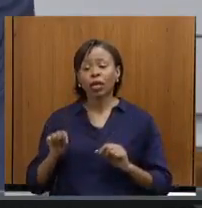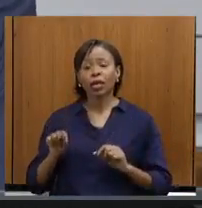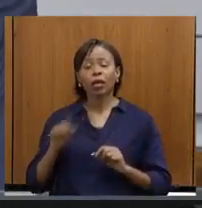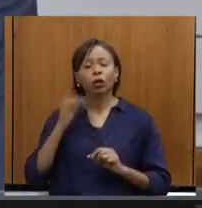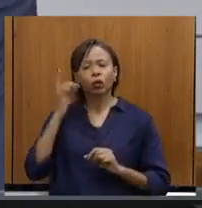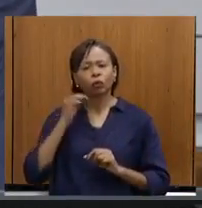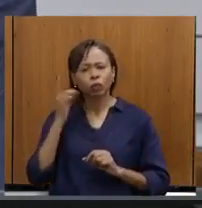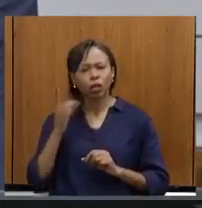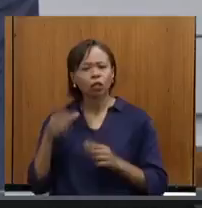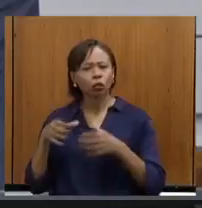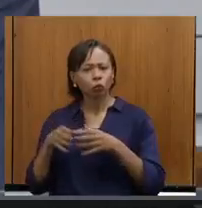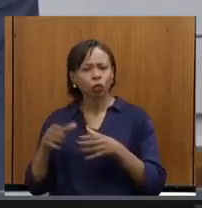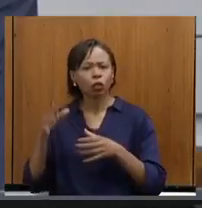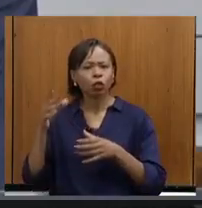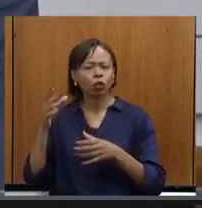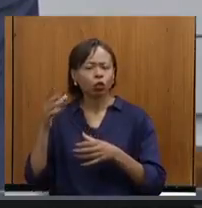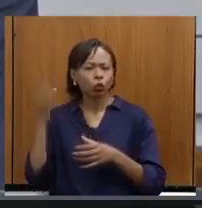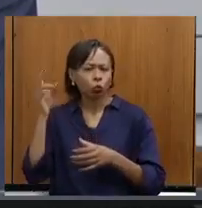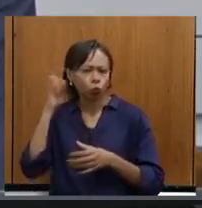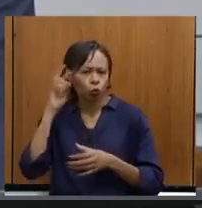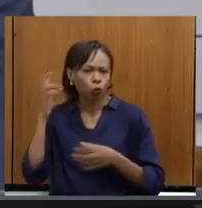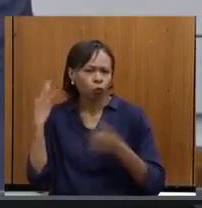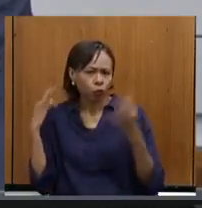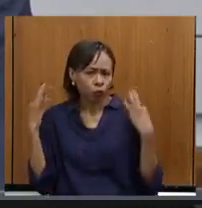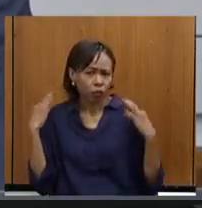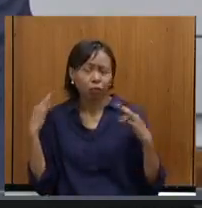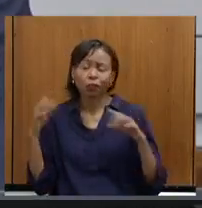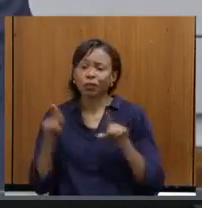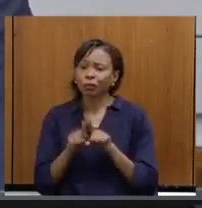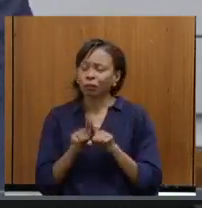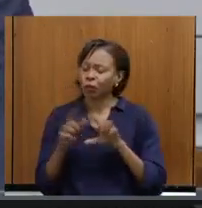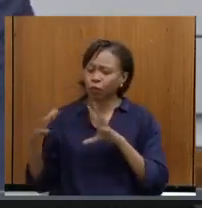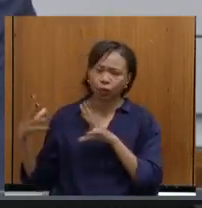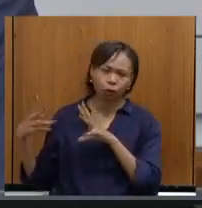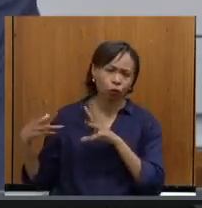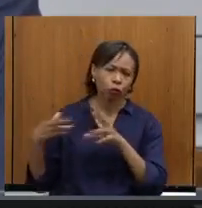Comissão de Cultura e Turismo, mas todos os deputados dessa Casa que sempre têm